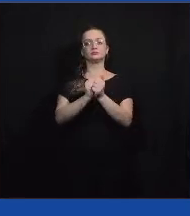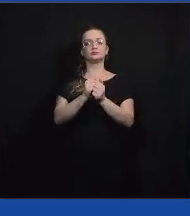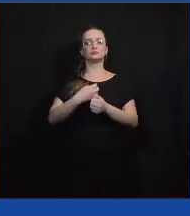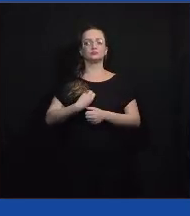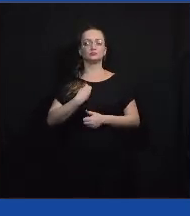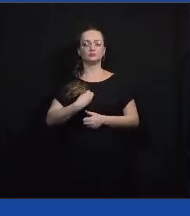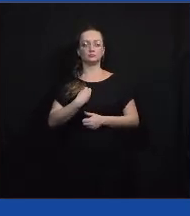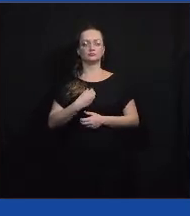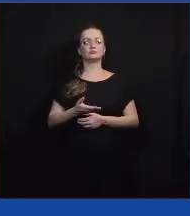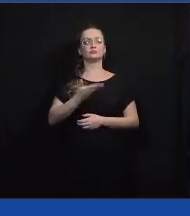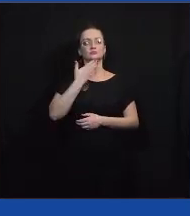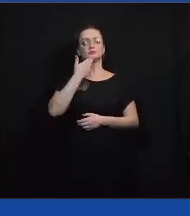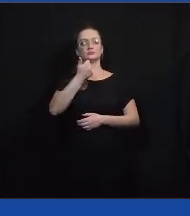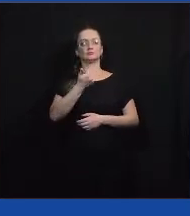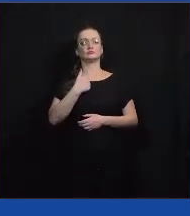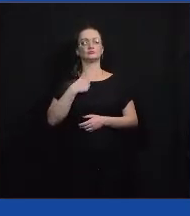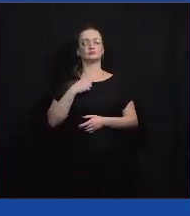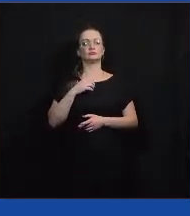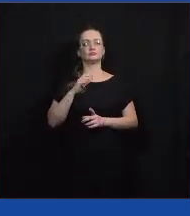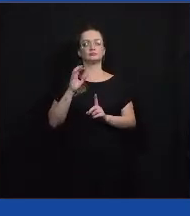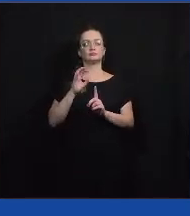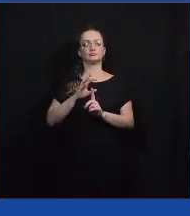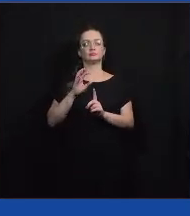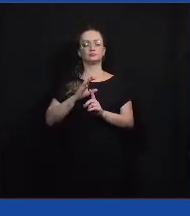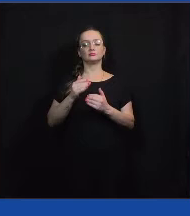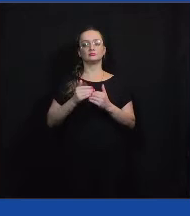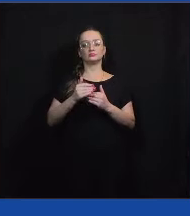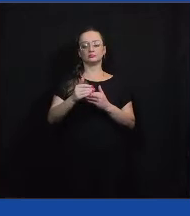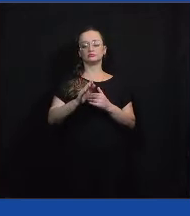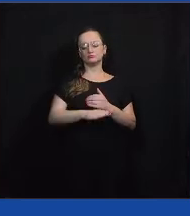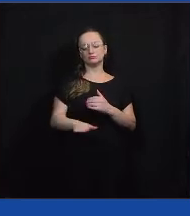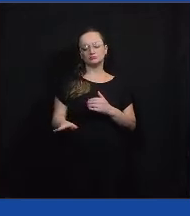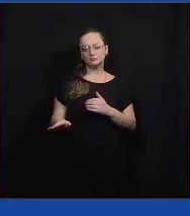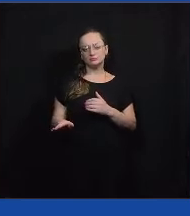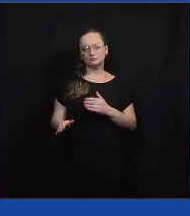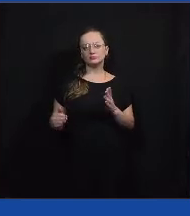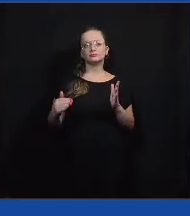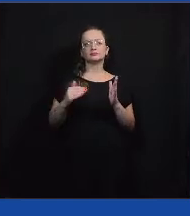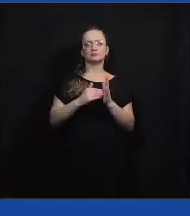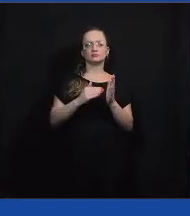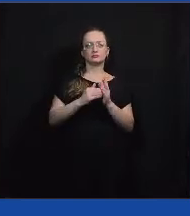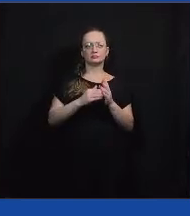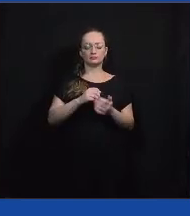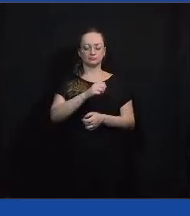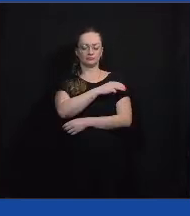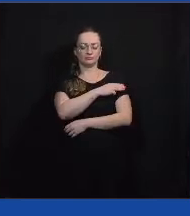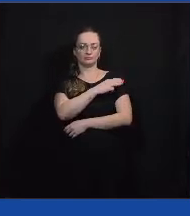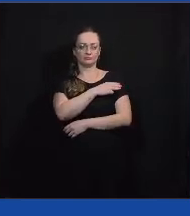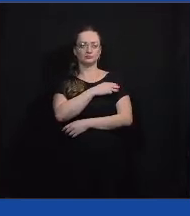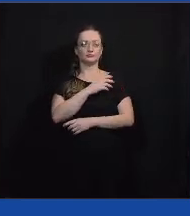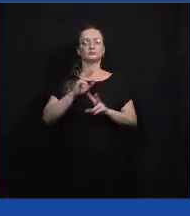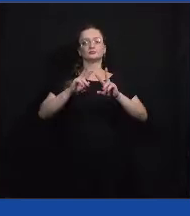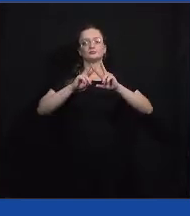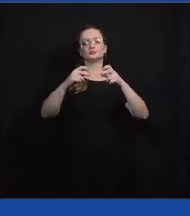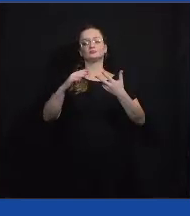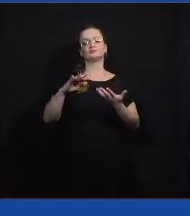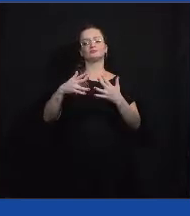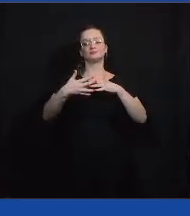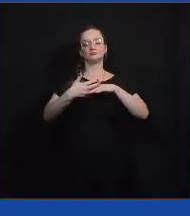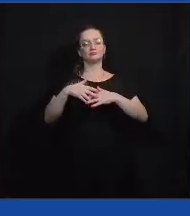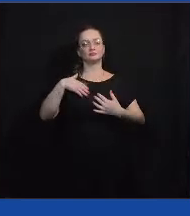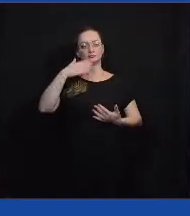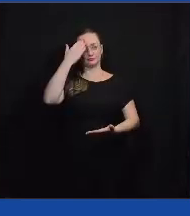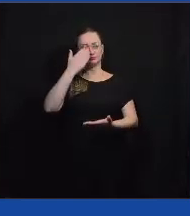do enfoque desde os pequenininhos até o ensino médio para a questão da cidadania, que eu acho que isso